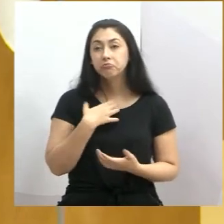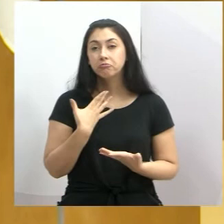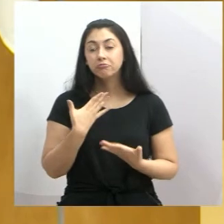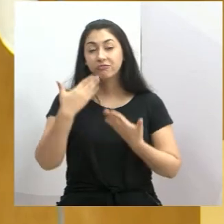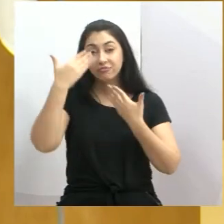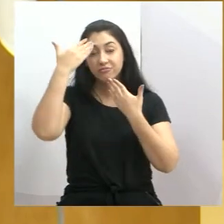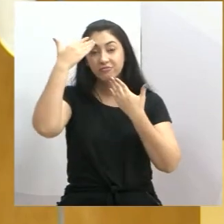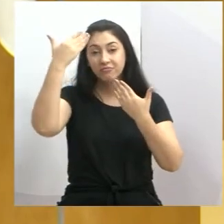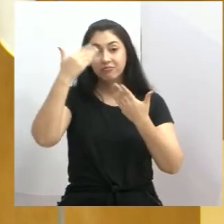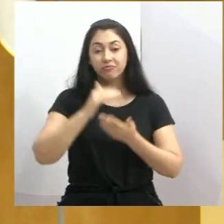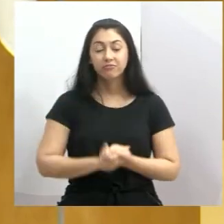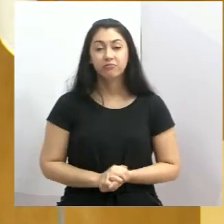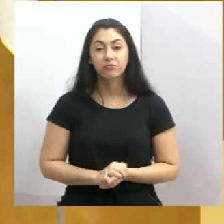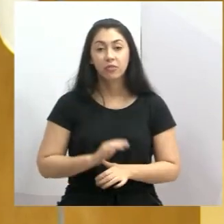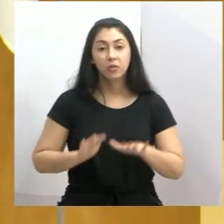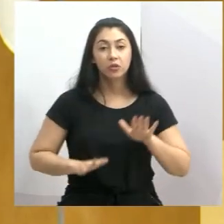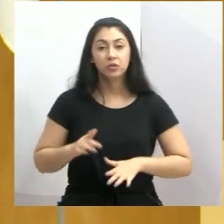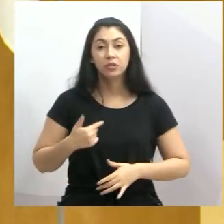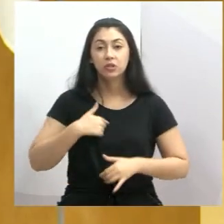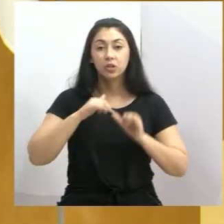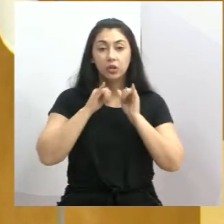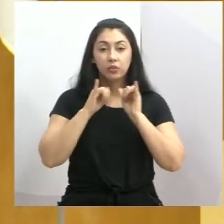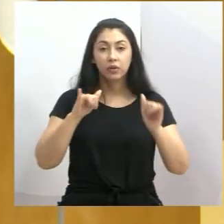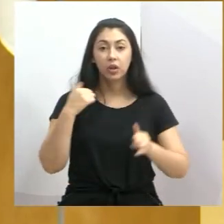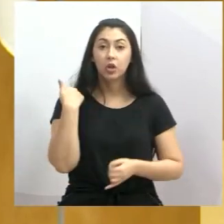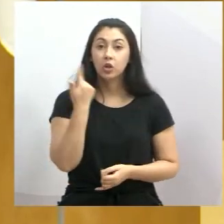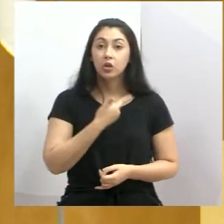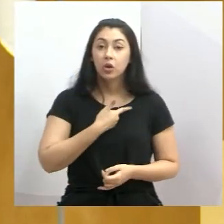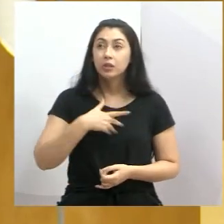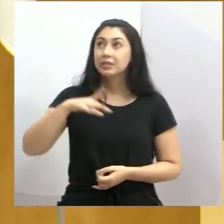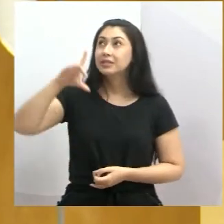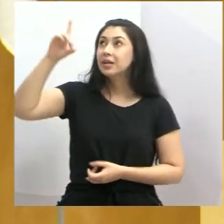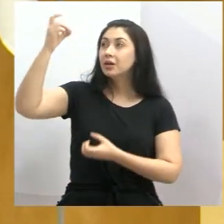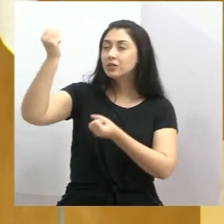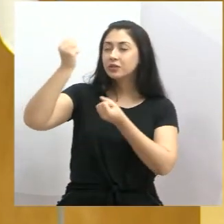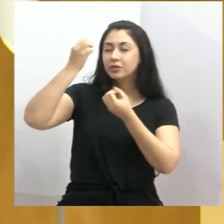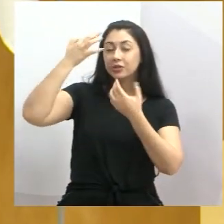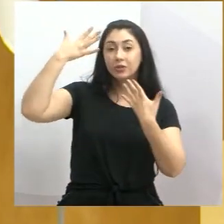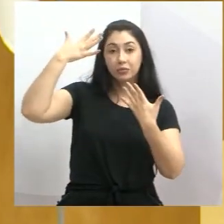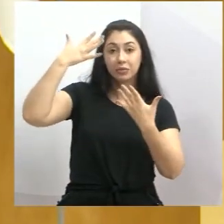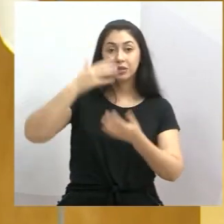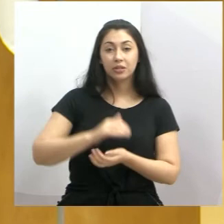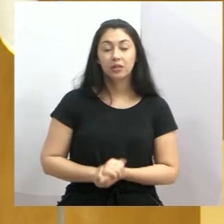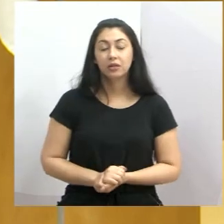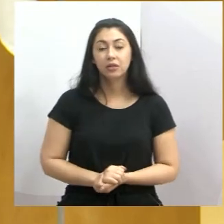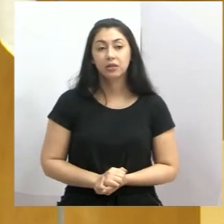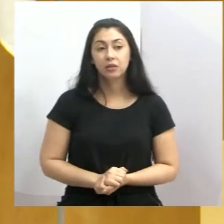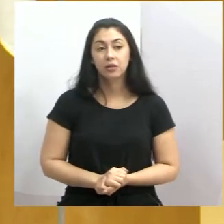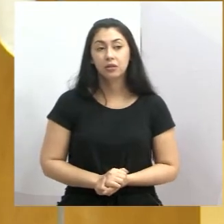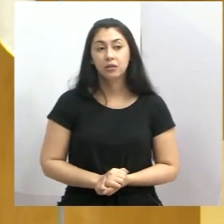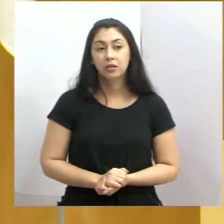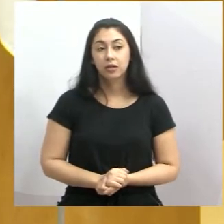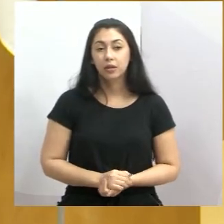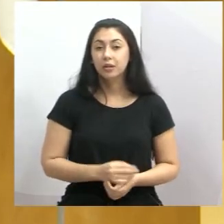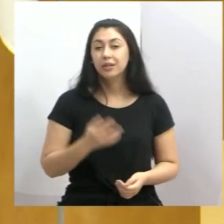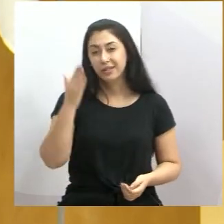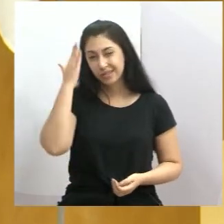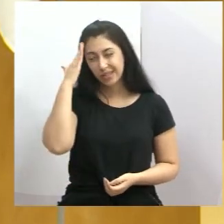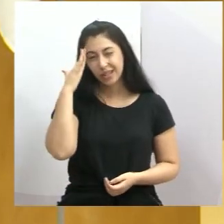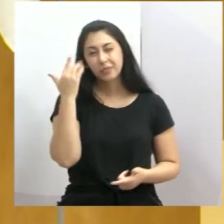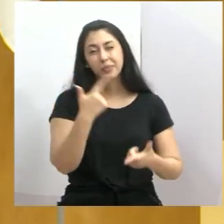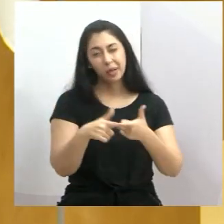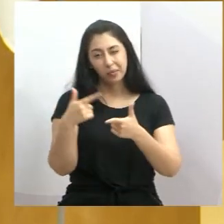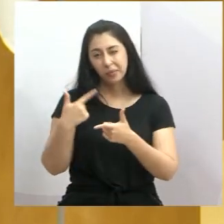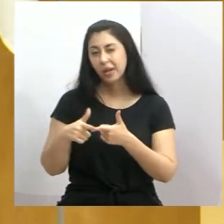gratificante e às vezes eu falo que a gente é iluminado por Deus. A gente sabe da dificuldade que é.